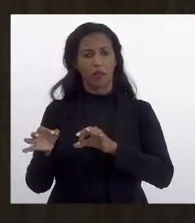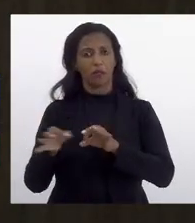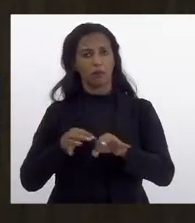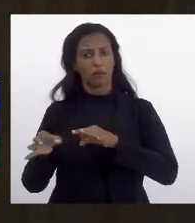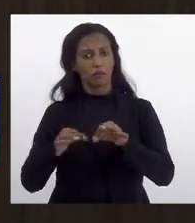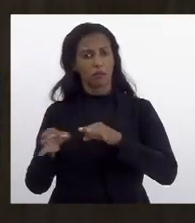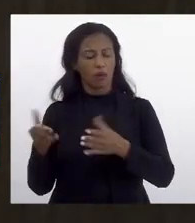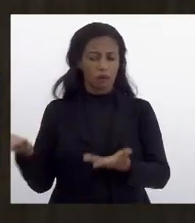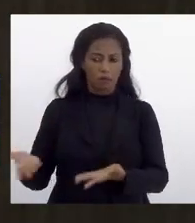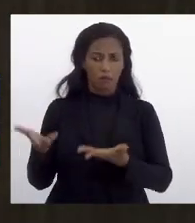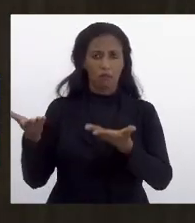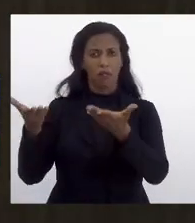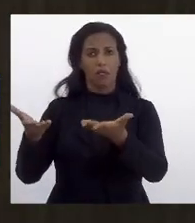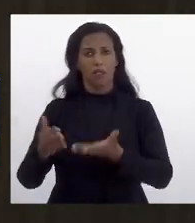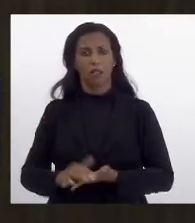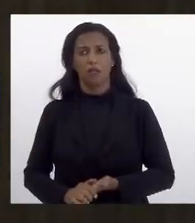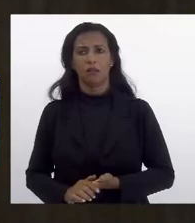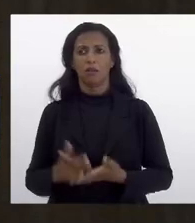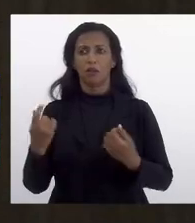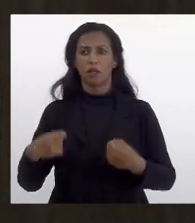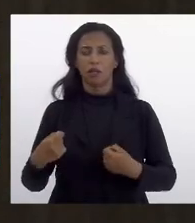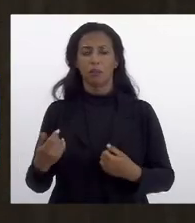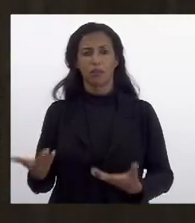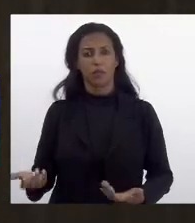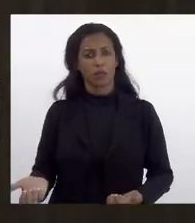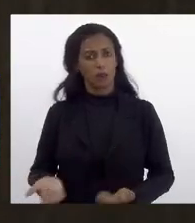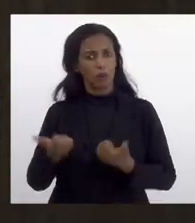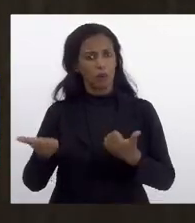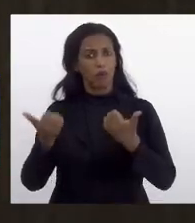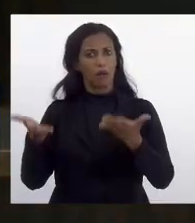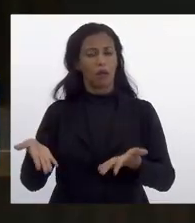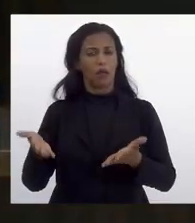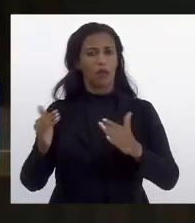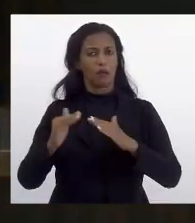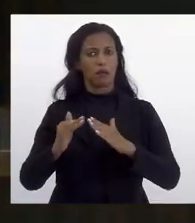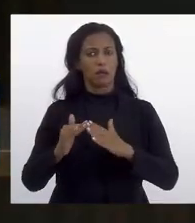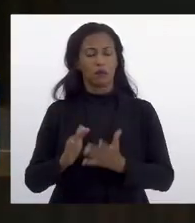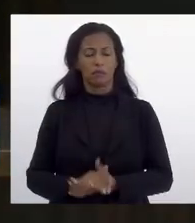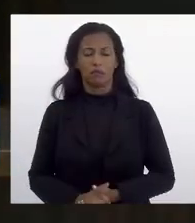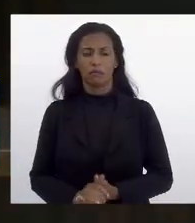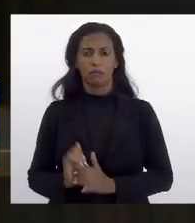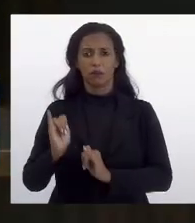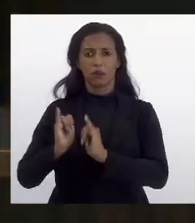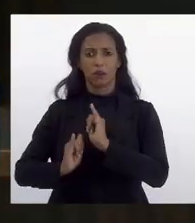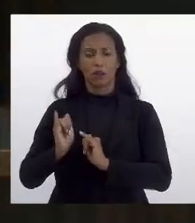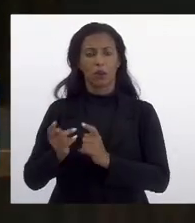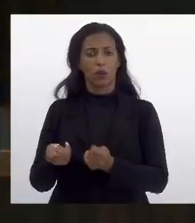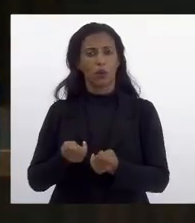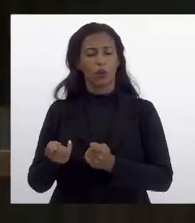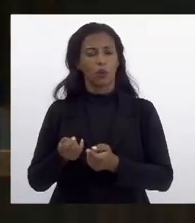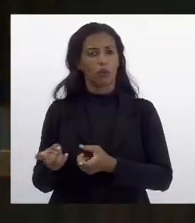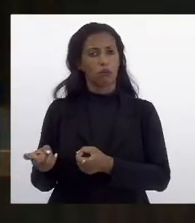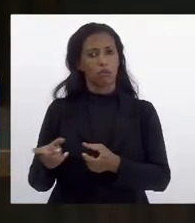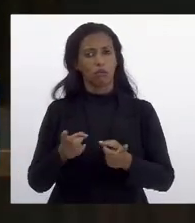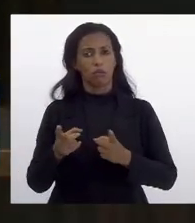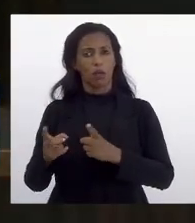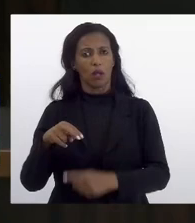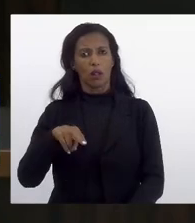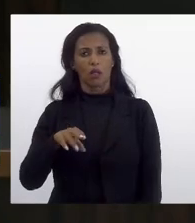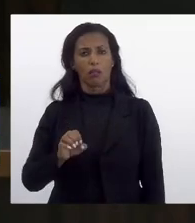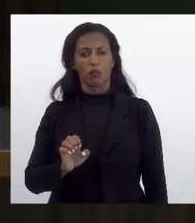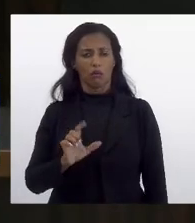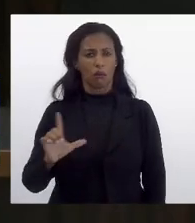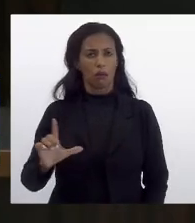extremamente meritório e deve prosperar nessa casa. Obrigado, deputado. Pela indústria, economia, indústria, comércio, deputado Noel de